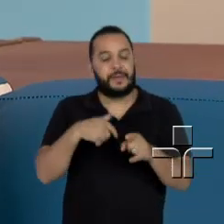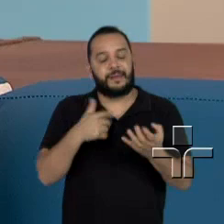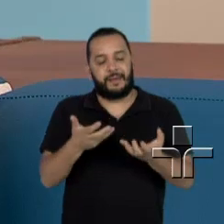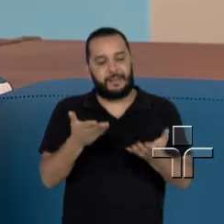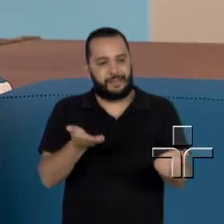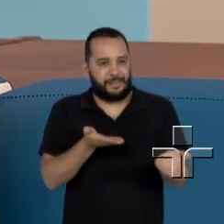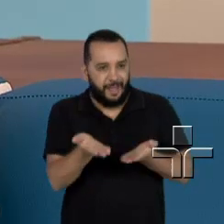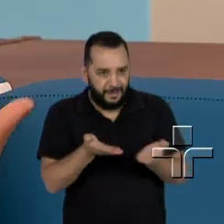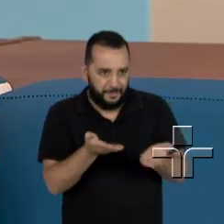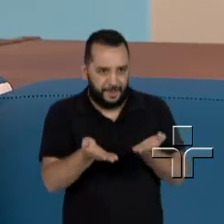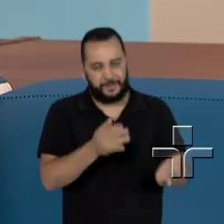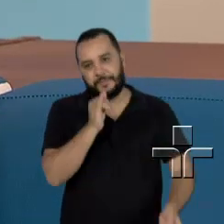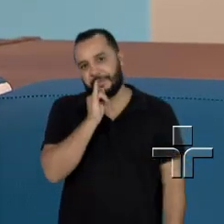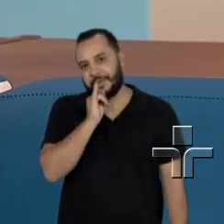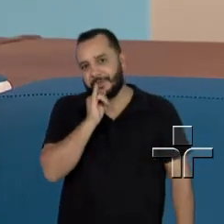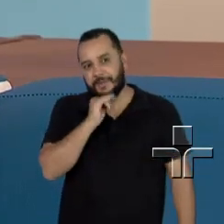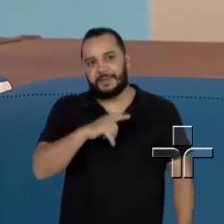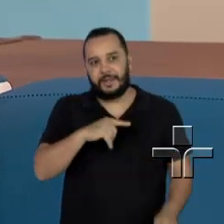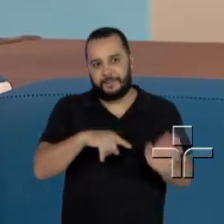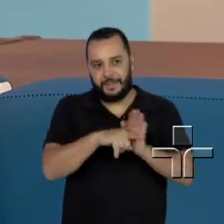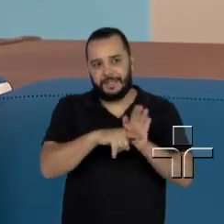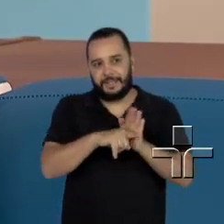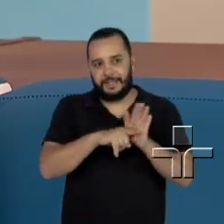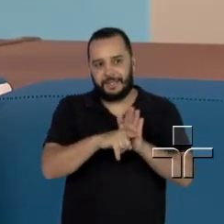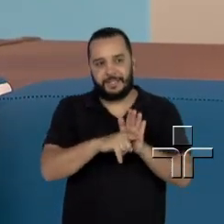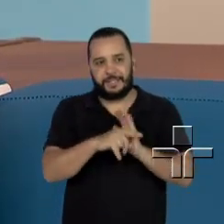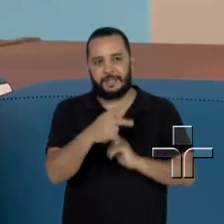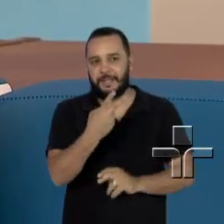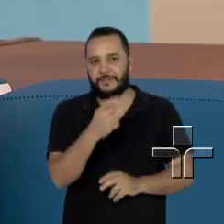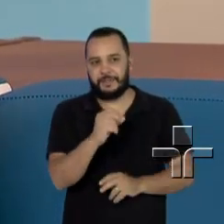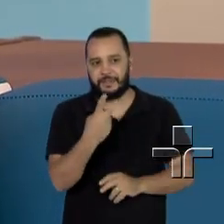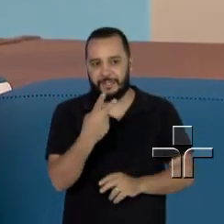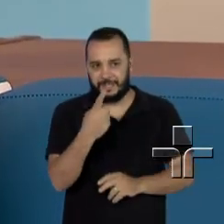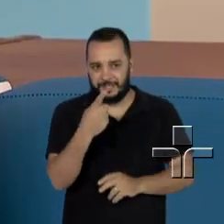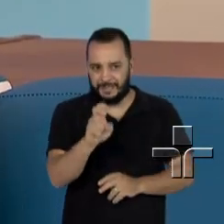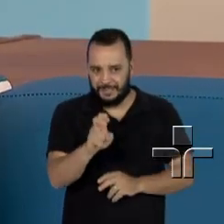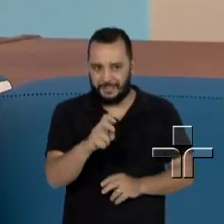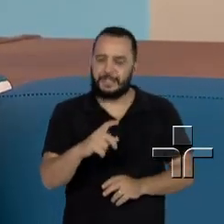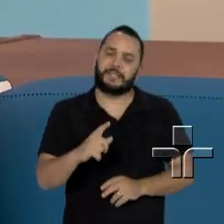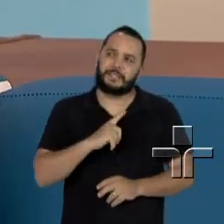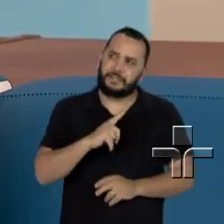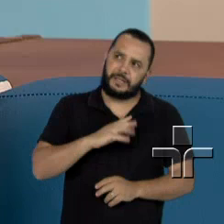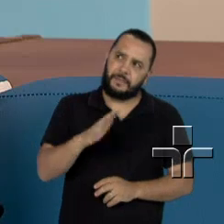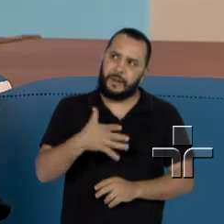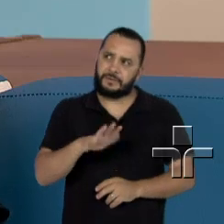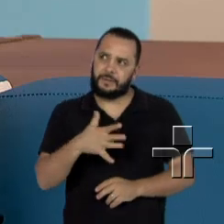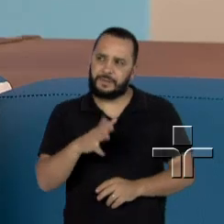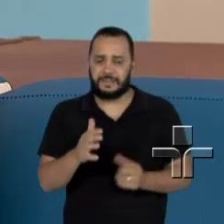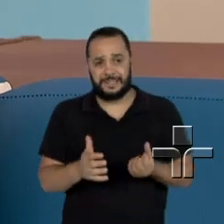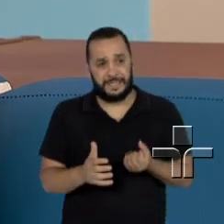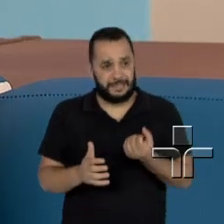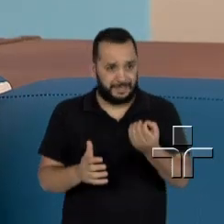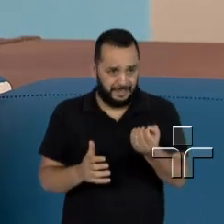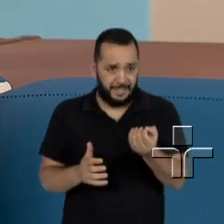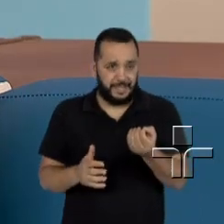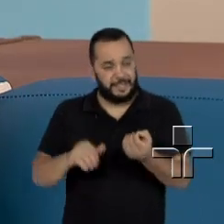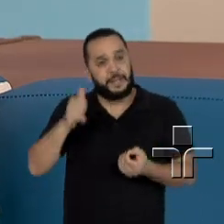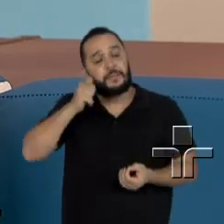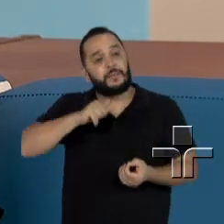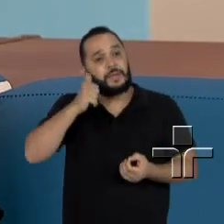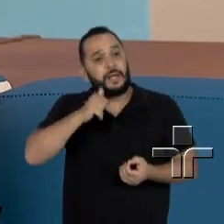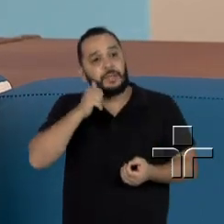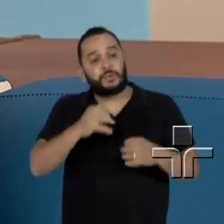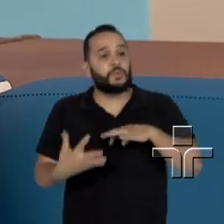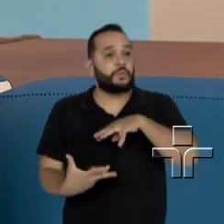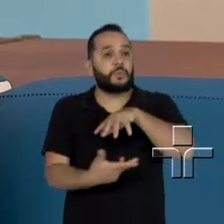tratamento. Por exemplo, a gente tem uma estatística em 2015, se eu não me engano, que tinha por volta de 60 pacientes no